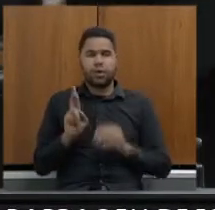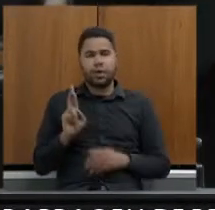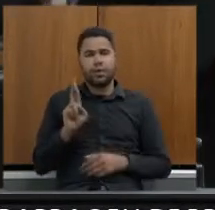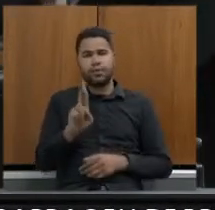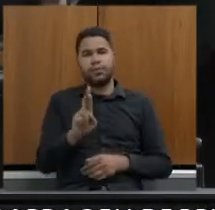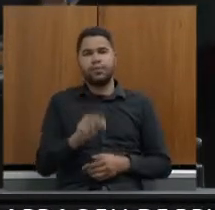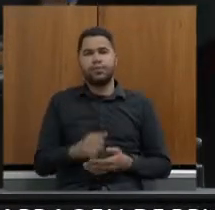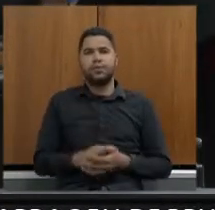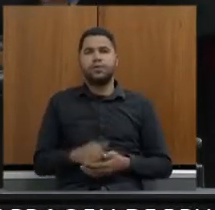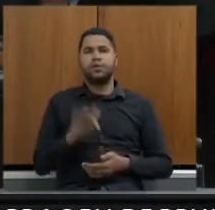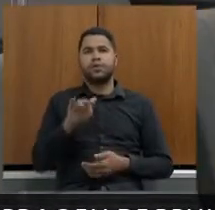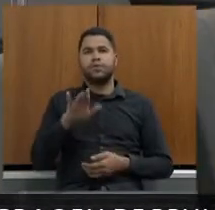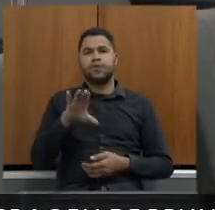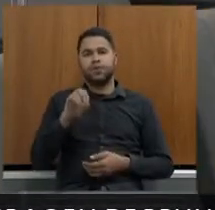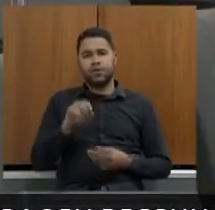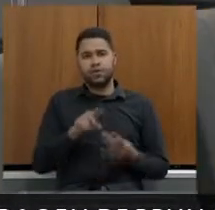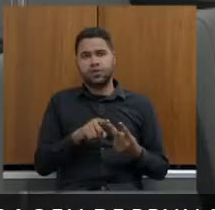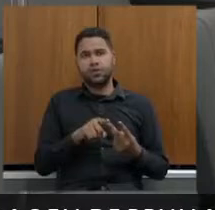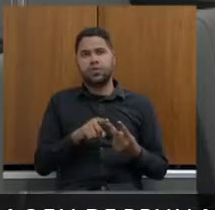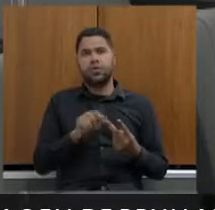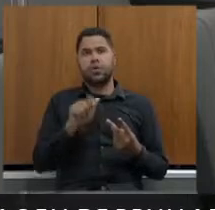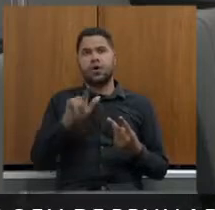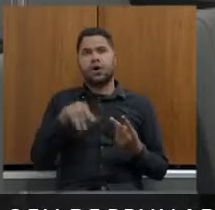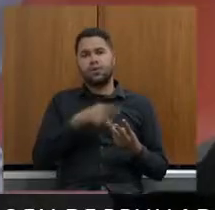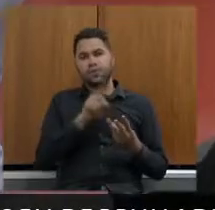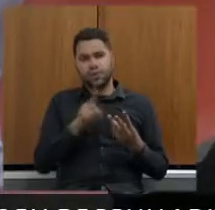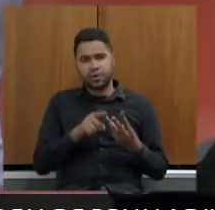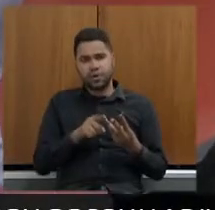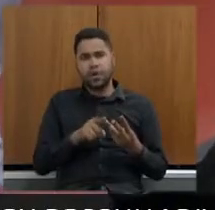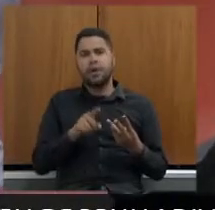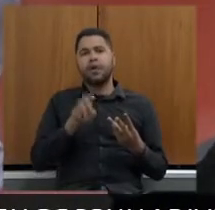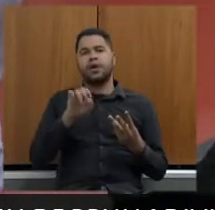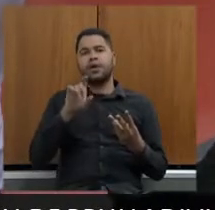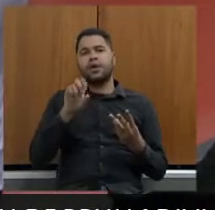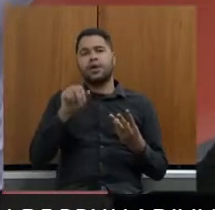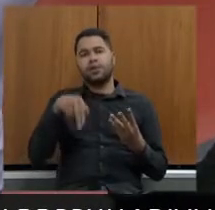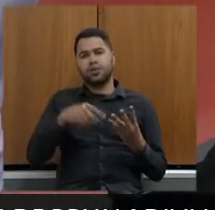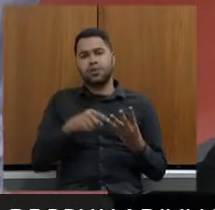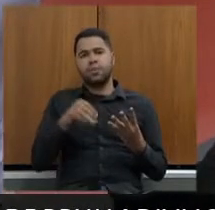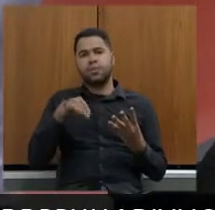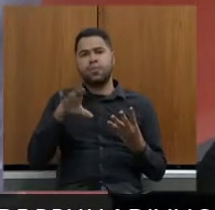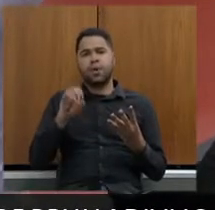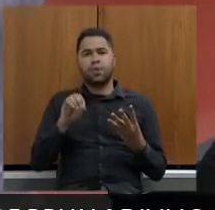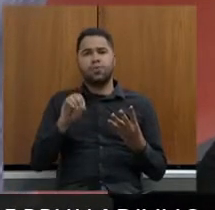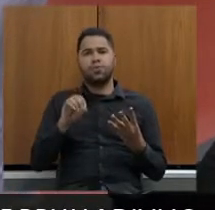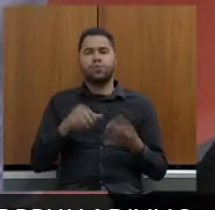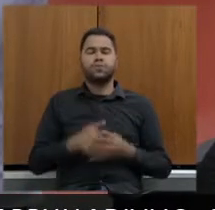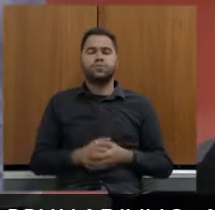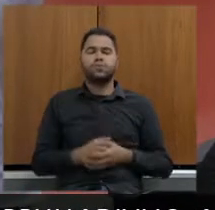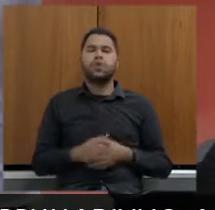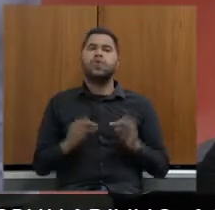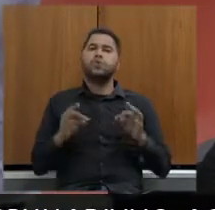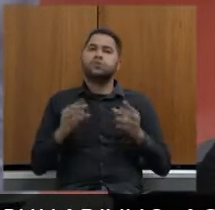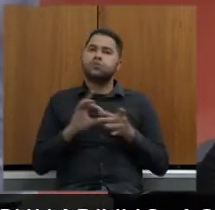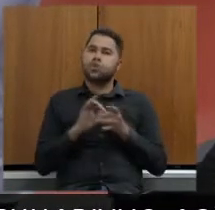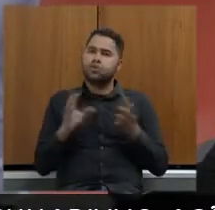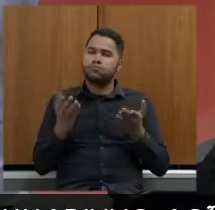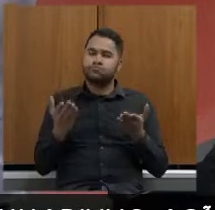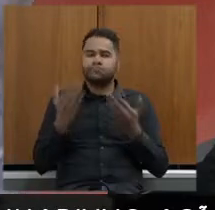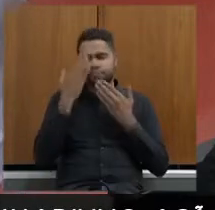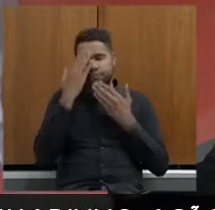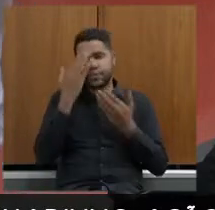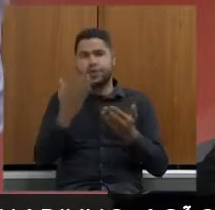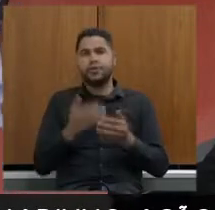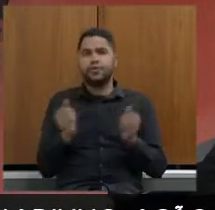então é Francisco Alves Gabriel Antônio Edson de Araújo Edson de Araújo e Mauro Lopes Martins estou à disposição muito obrigado